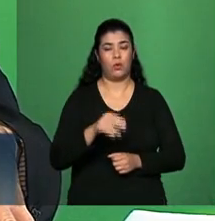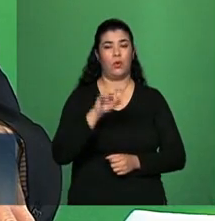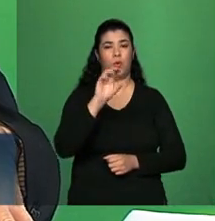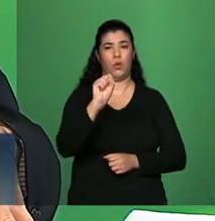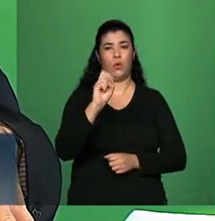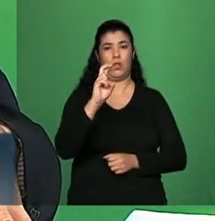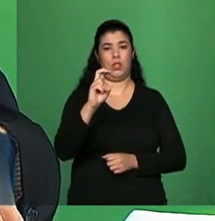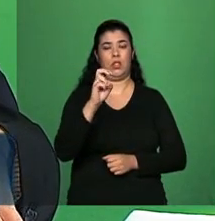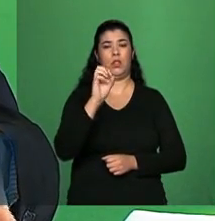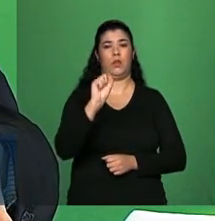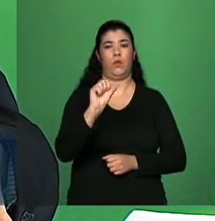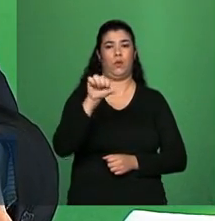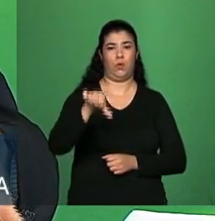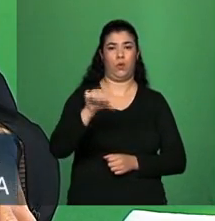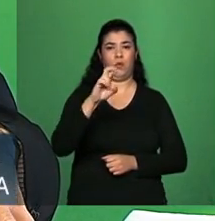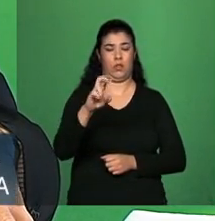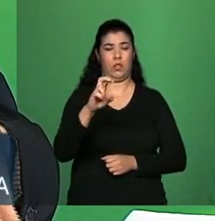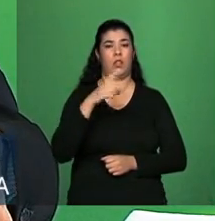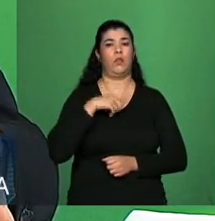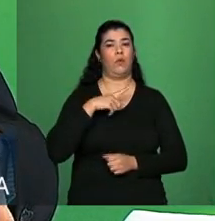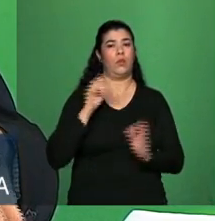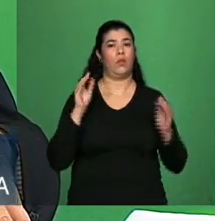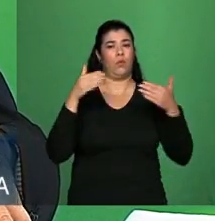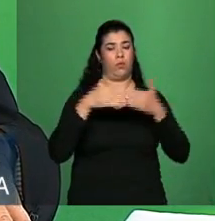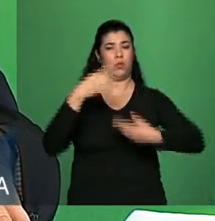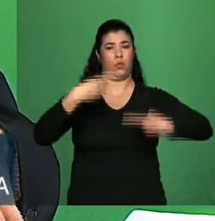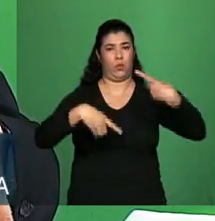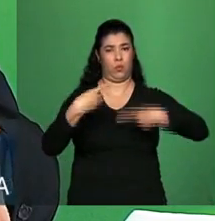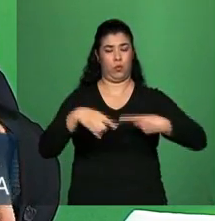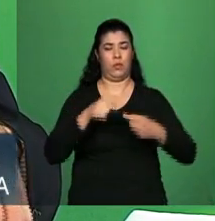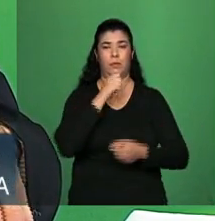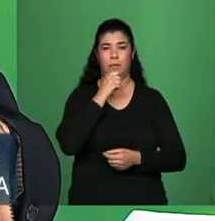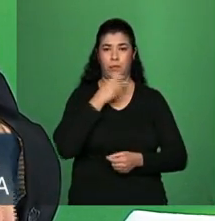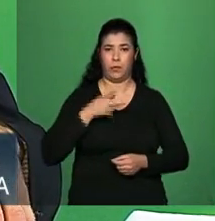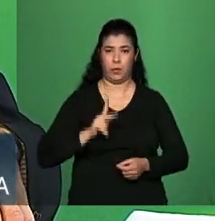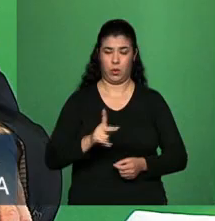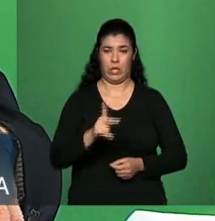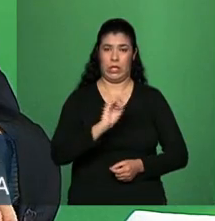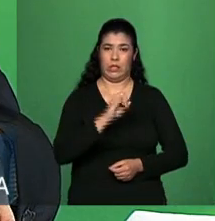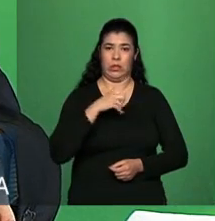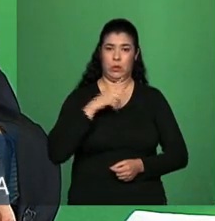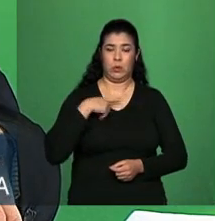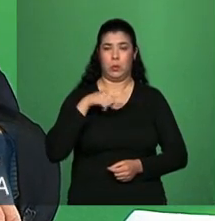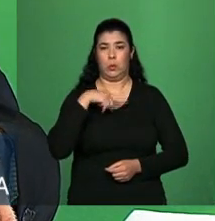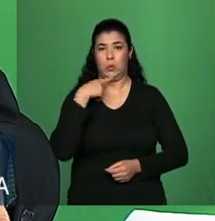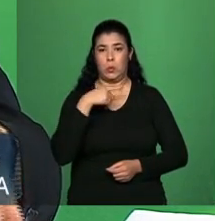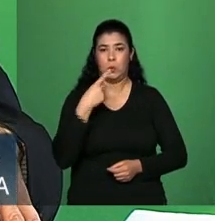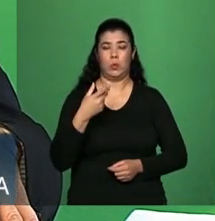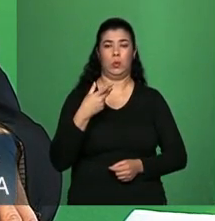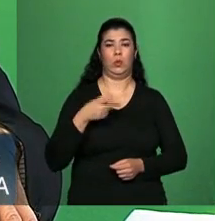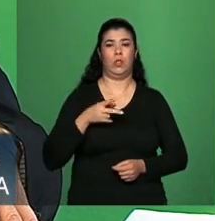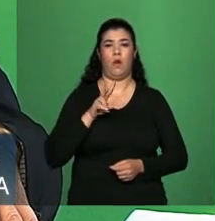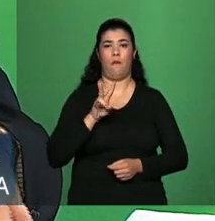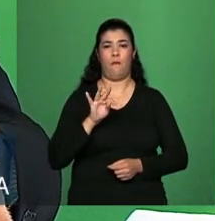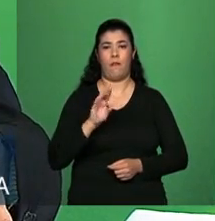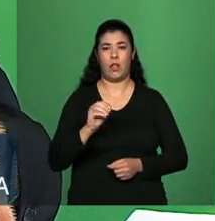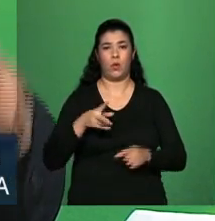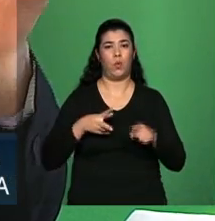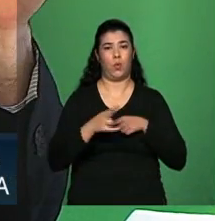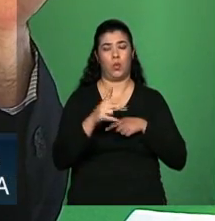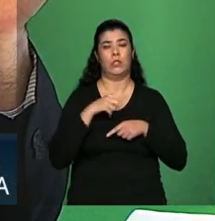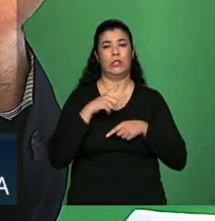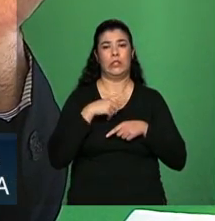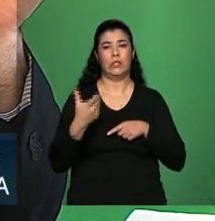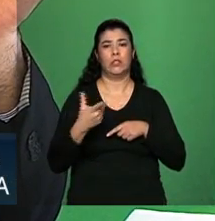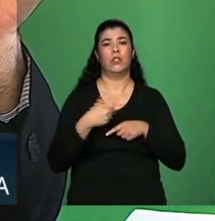todo o espaço para discutir. E, na verdade, se houver alguma questão com o veto, continua valendo o